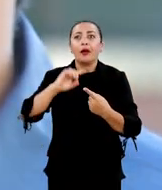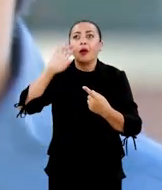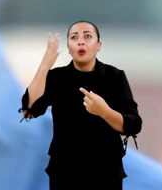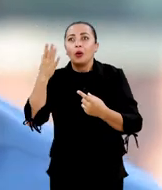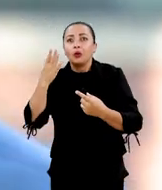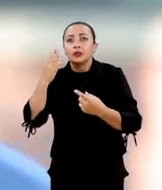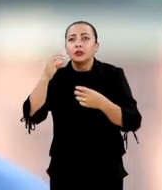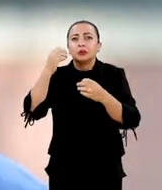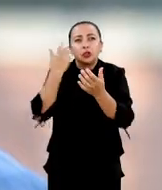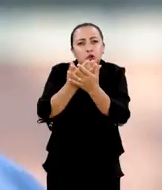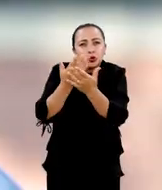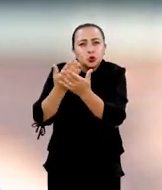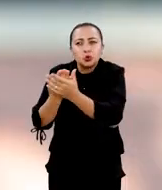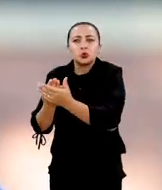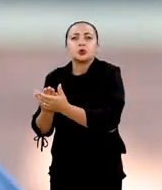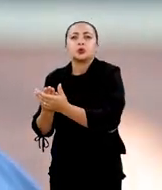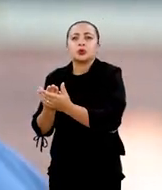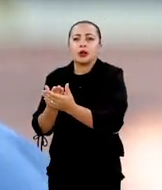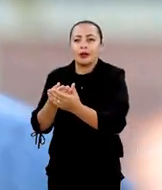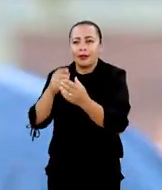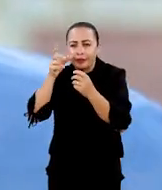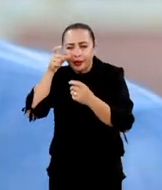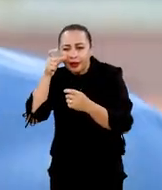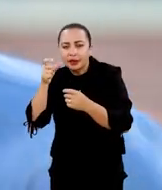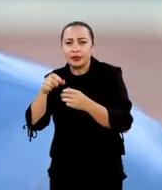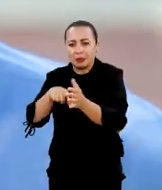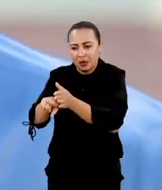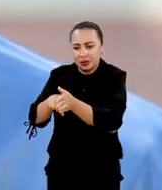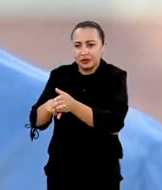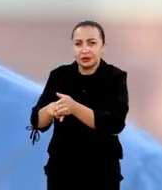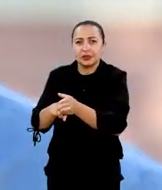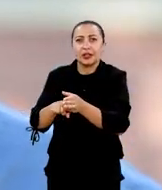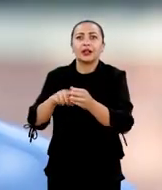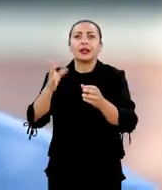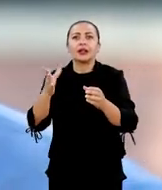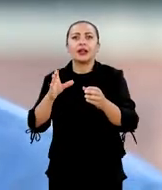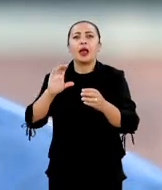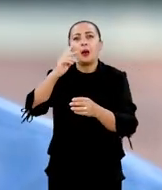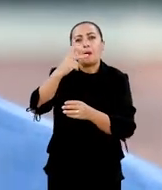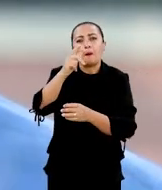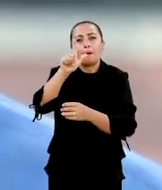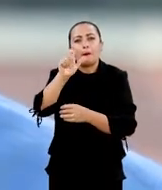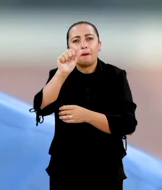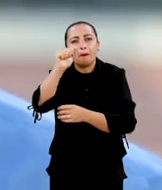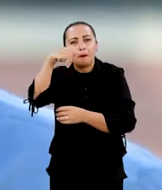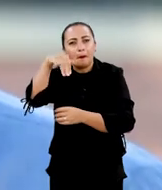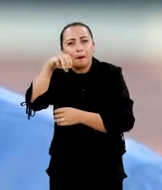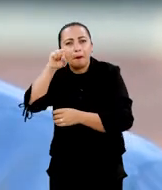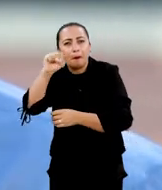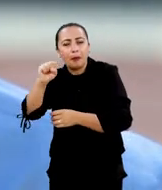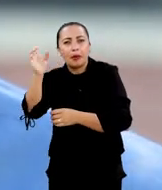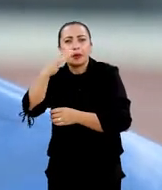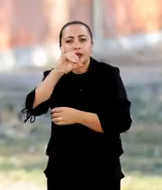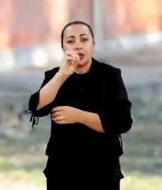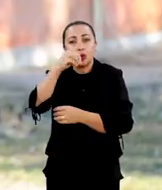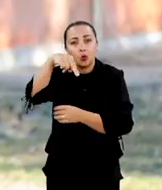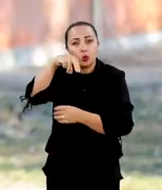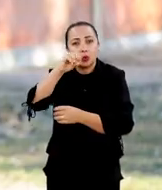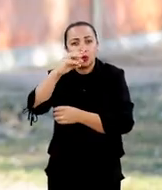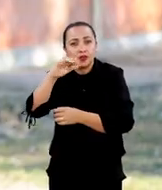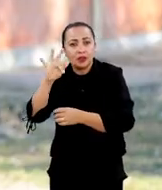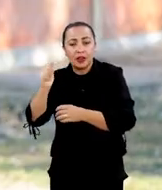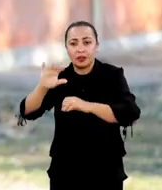É porque o fenômeno que tínhamos interesse na pesquisa, que era o fenômeno do plasma, estudar o plasma ionosférico,